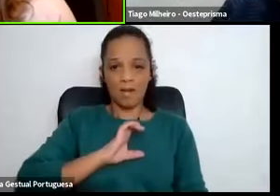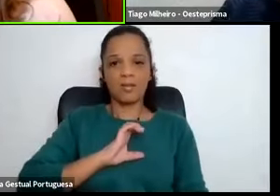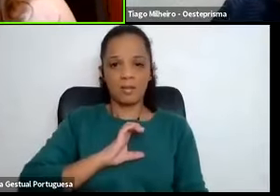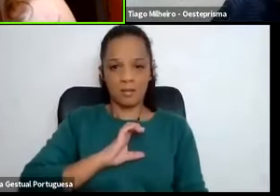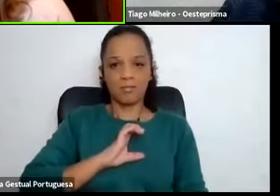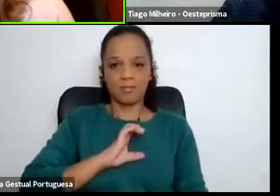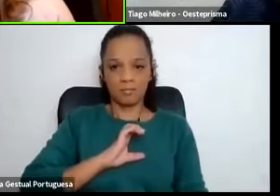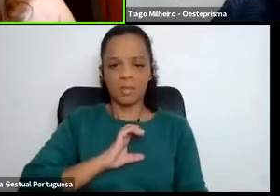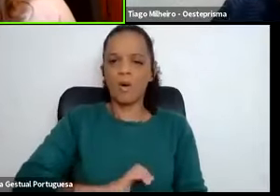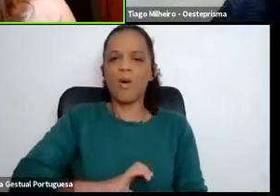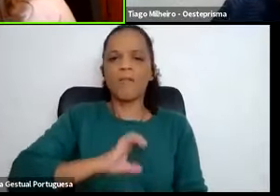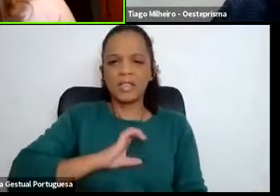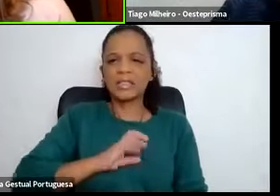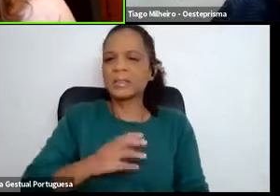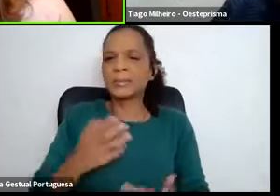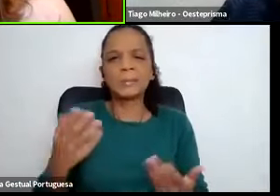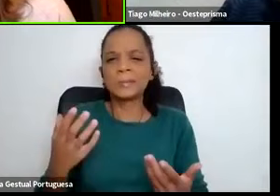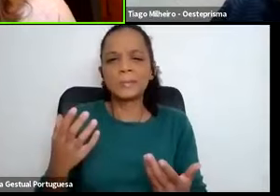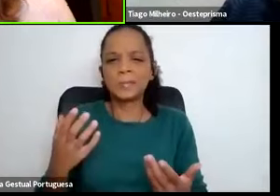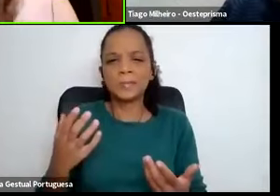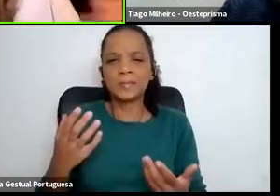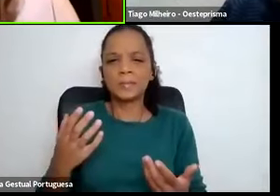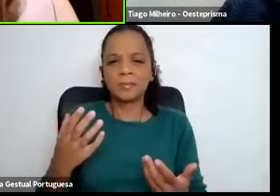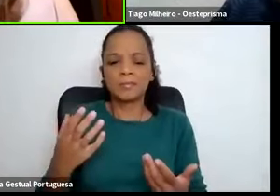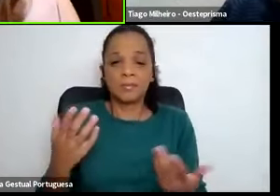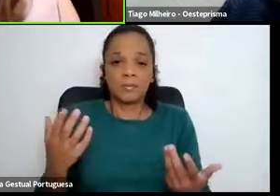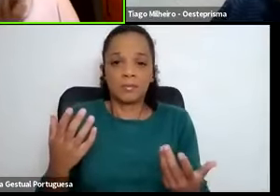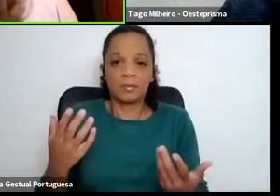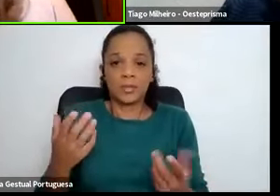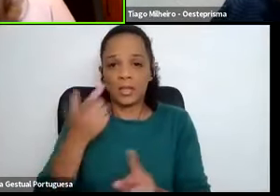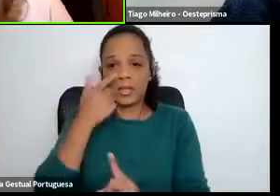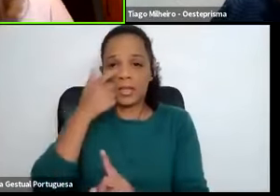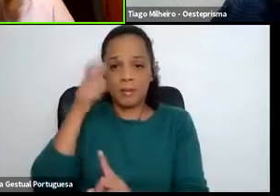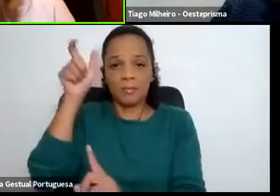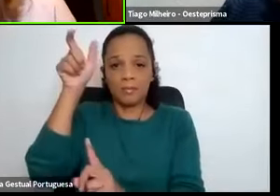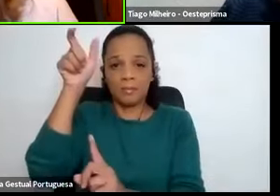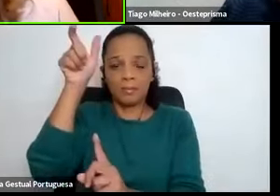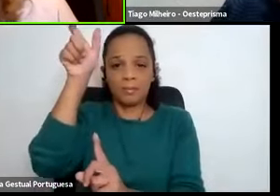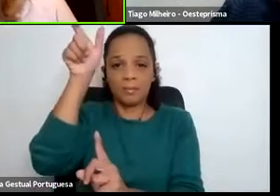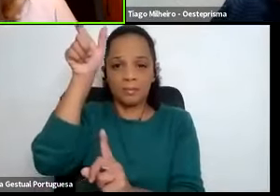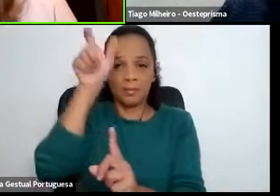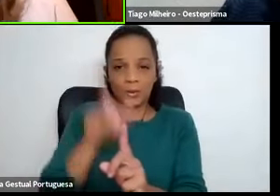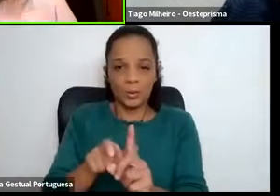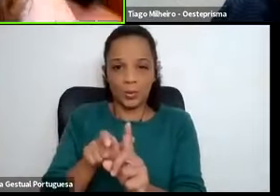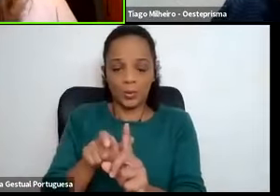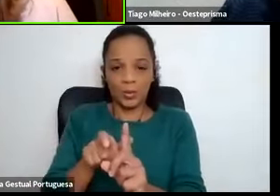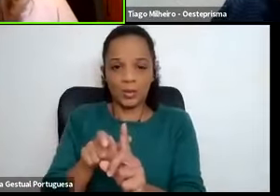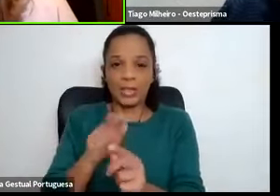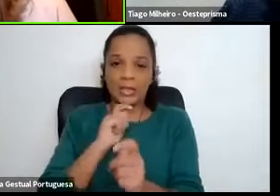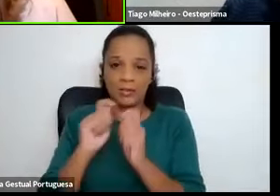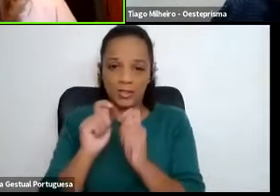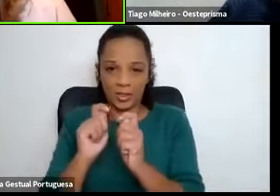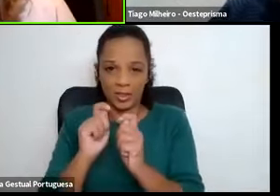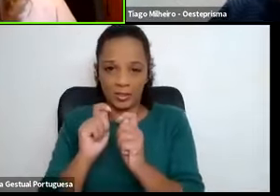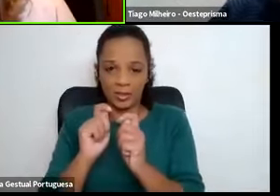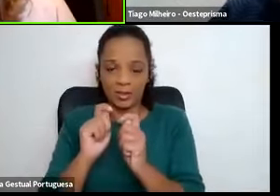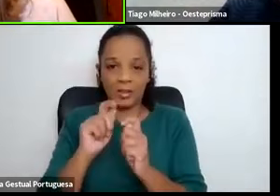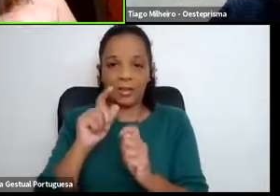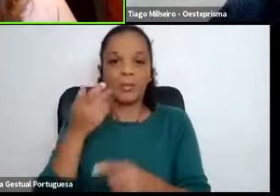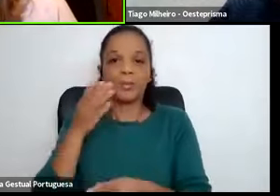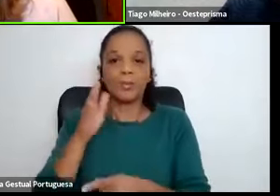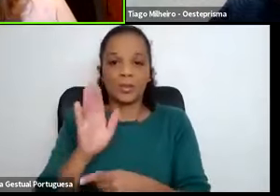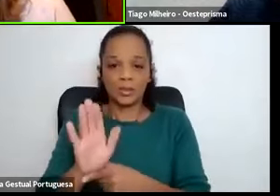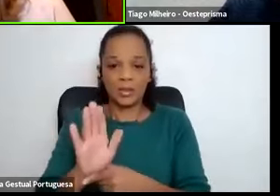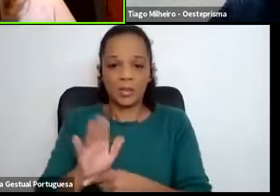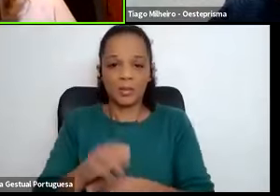no entrevistador, não é? Porque, como no caso do Tiago,